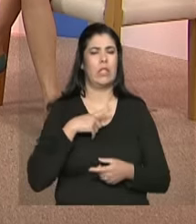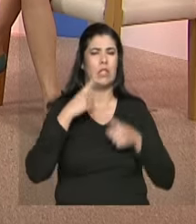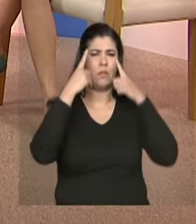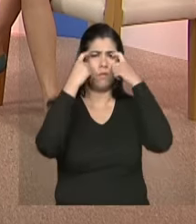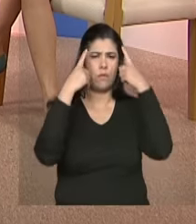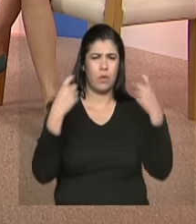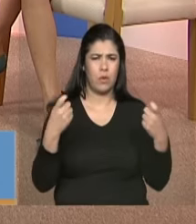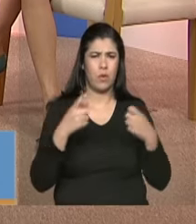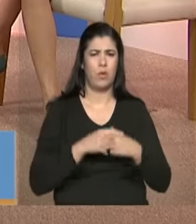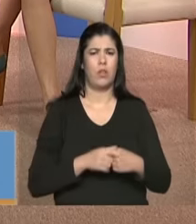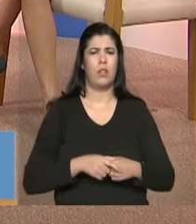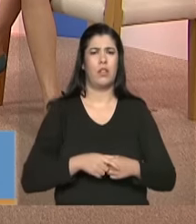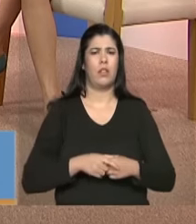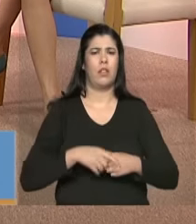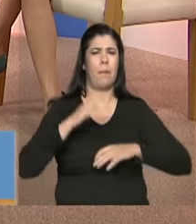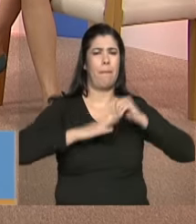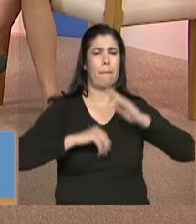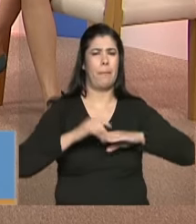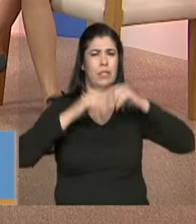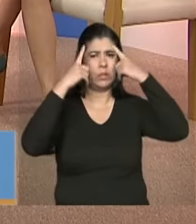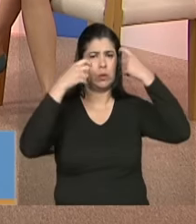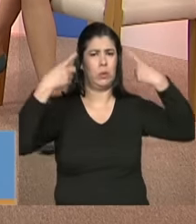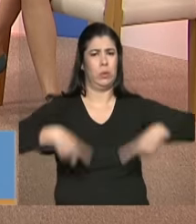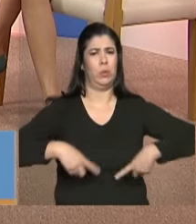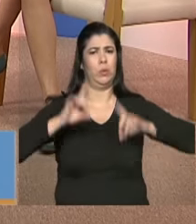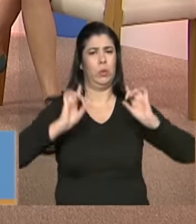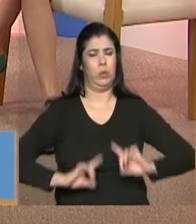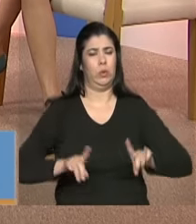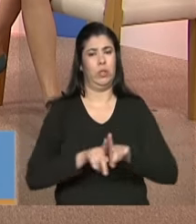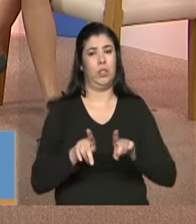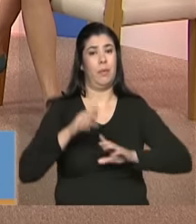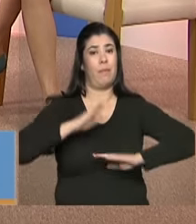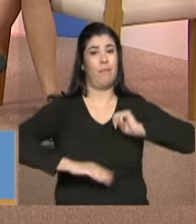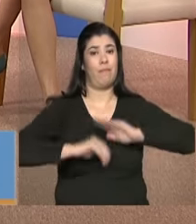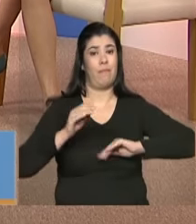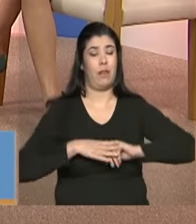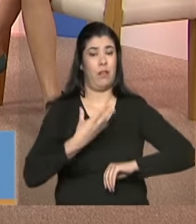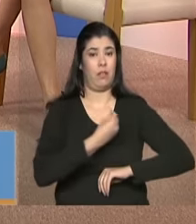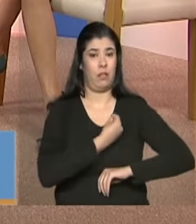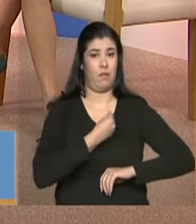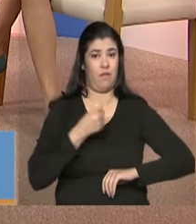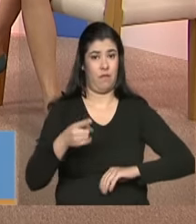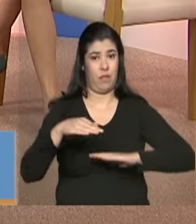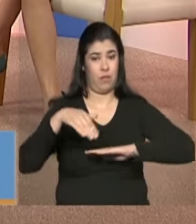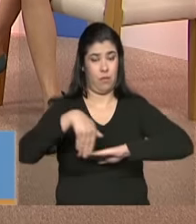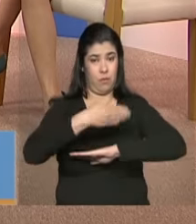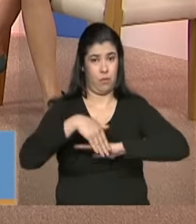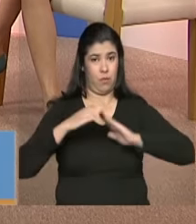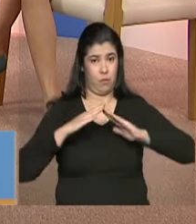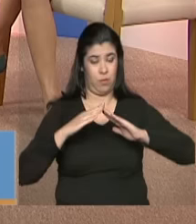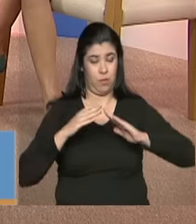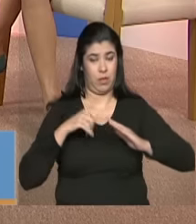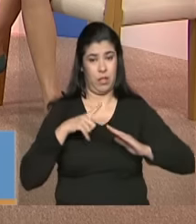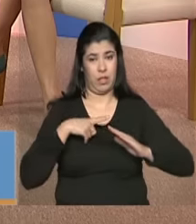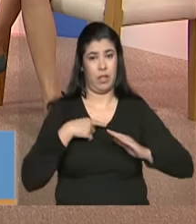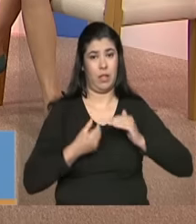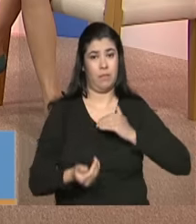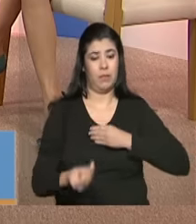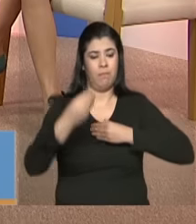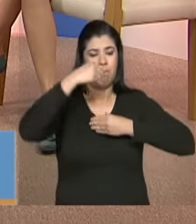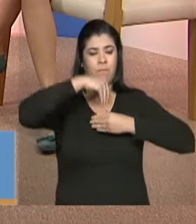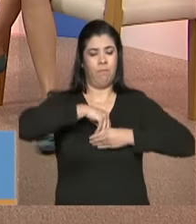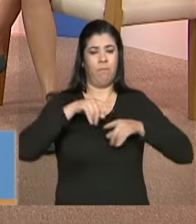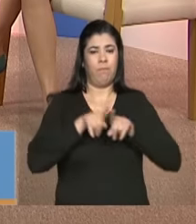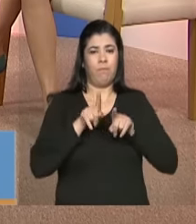são as violações de direitos e as práticas do cotidiano dessa pessoa que vão exatamente introjetando e dificultando